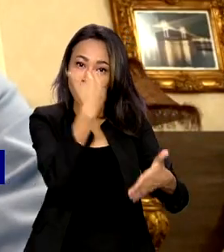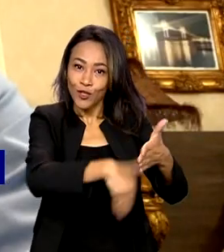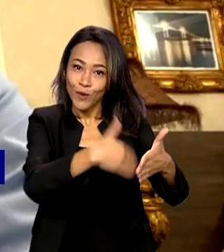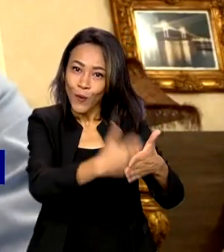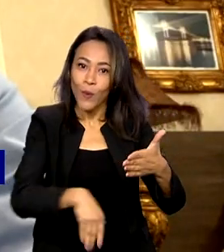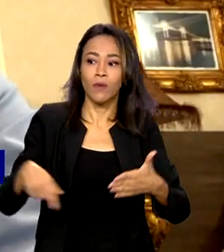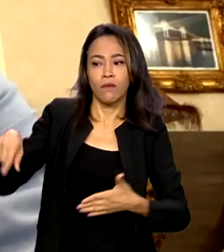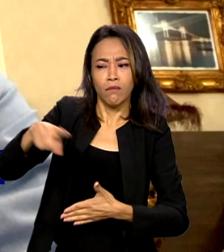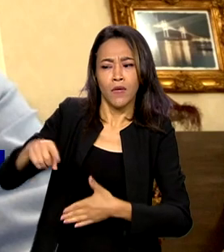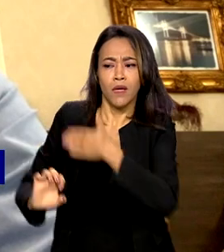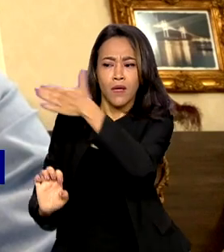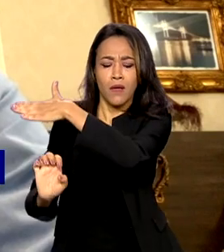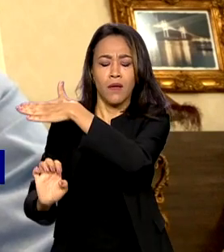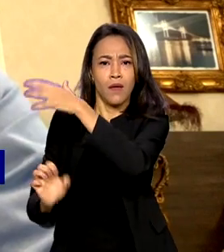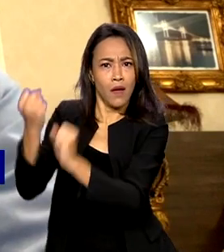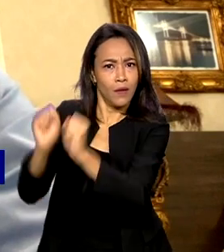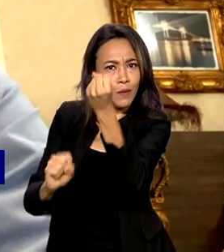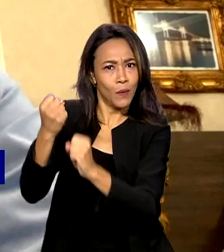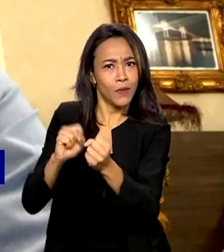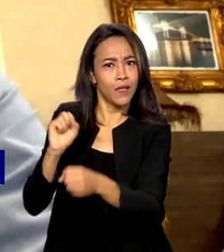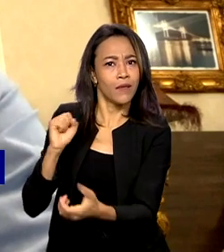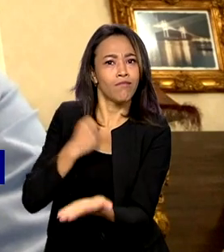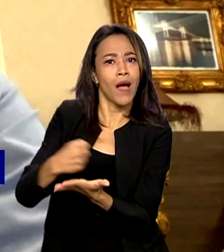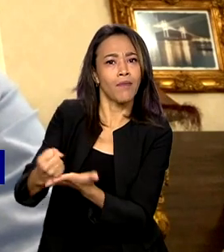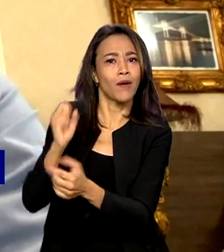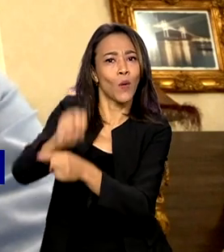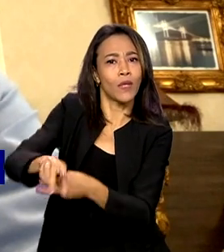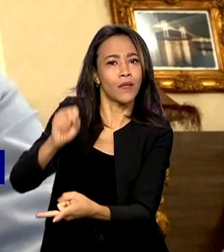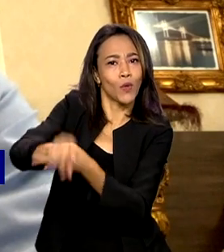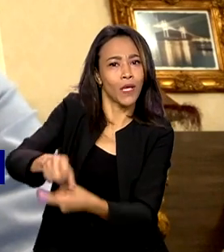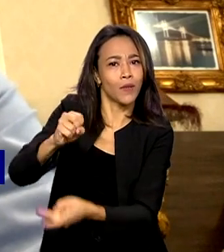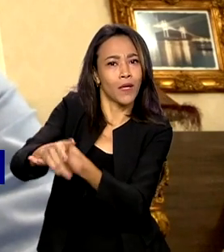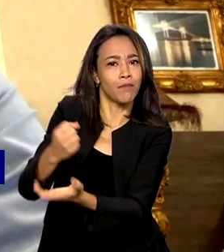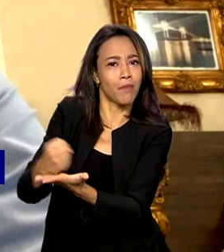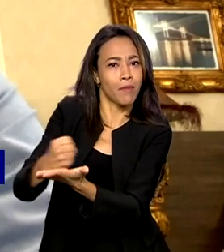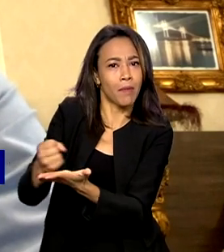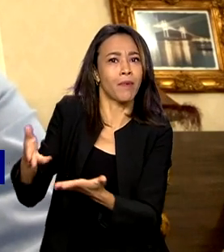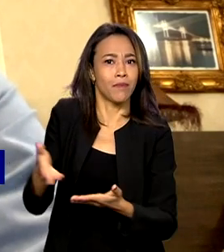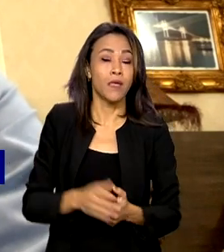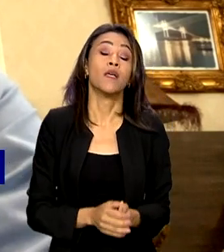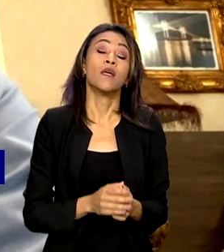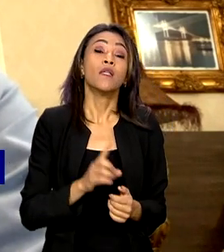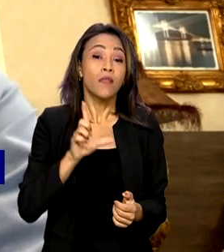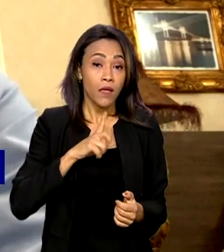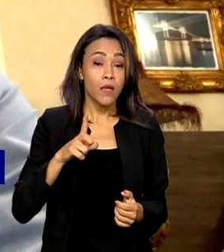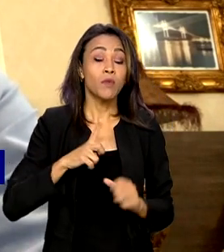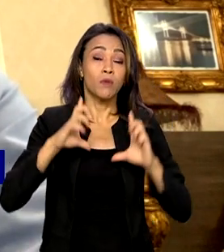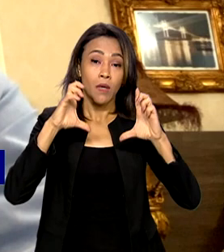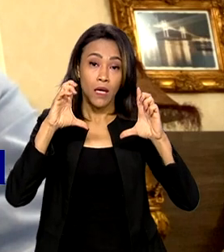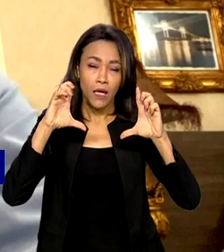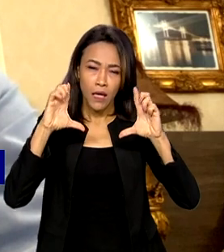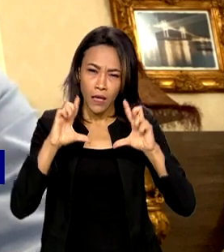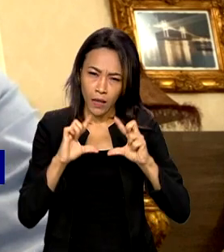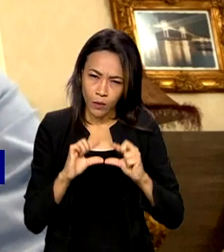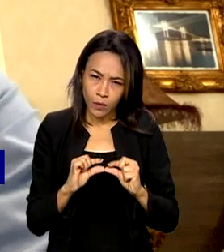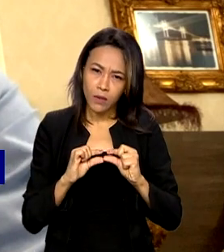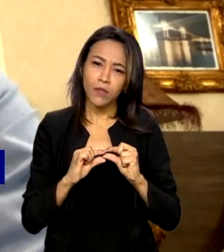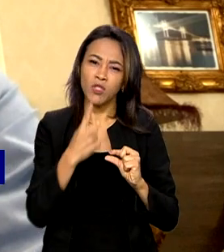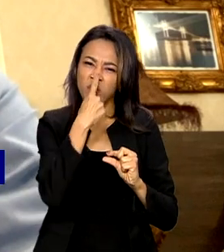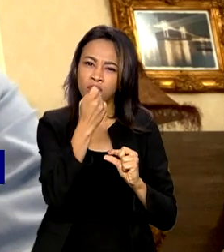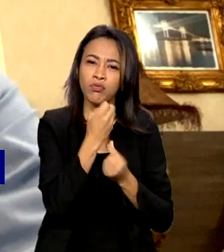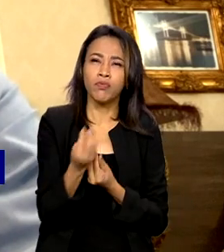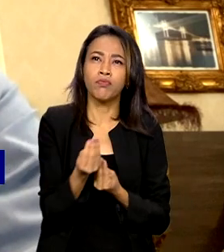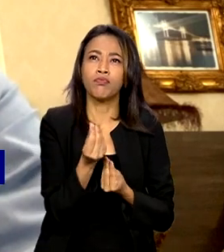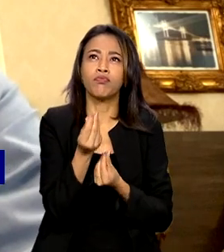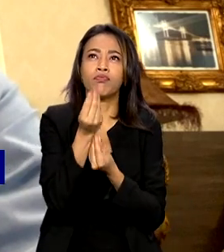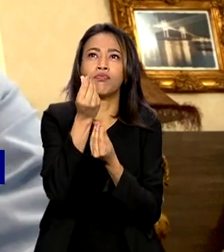emprego. Então é um problema e no final ainda a gente tem uma redução de emissão de poluentes.